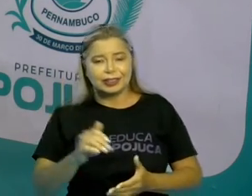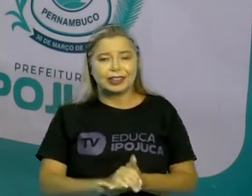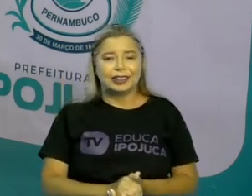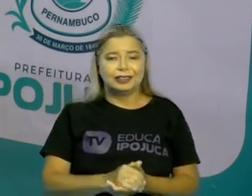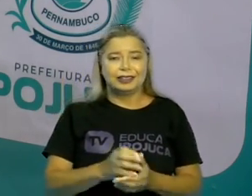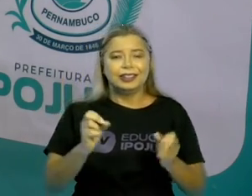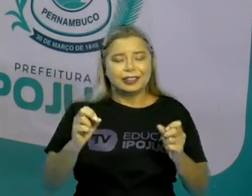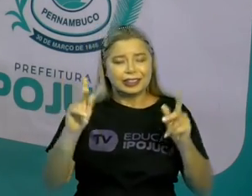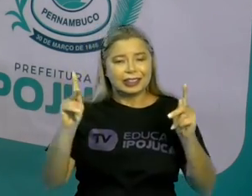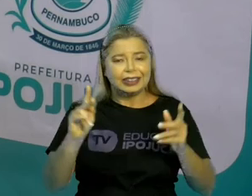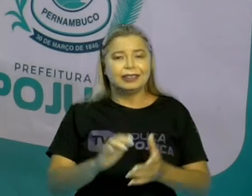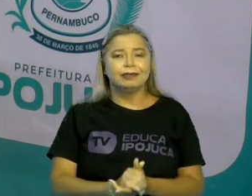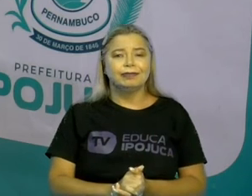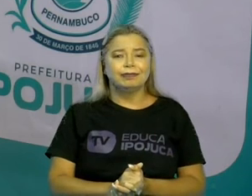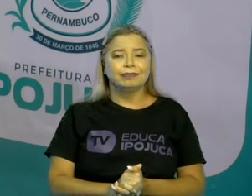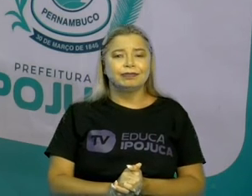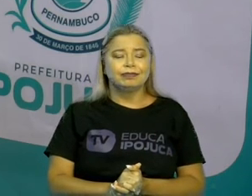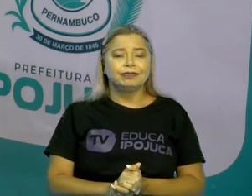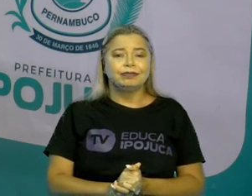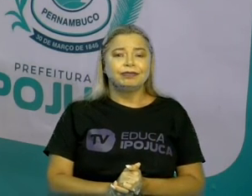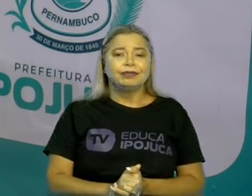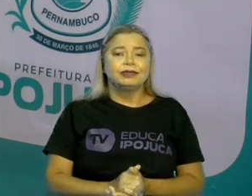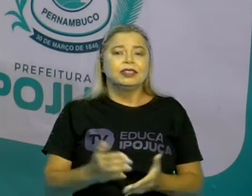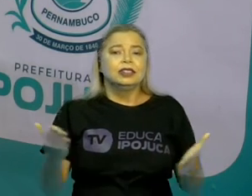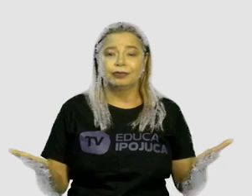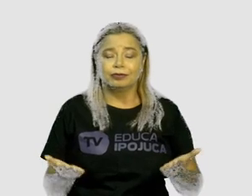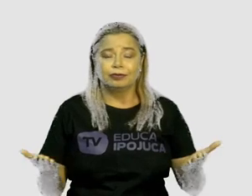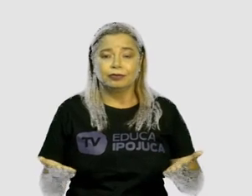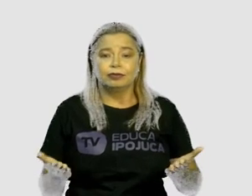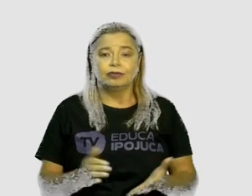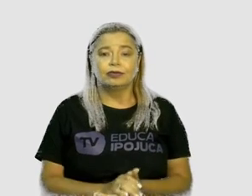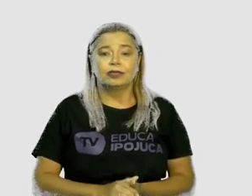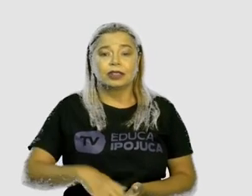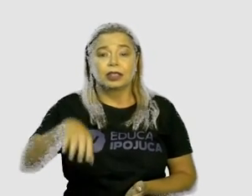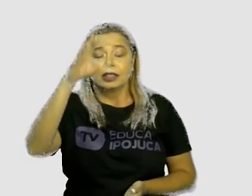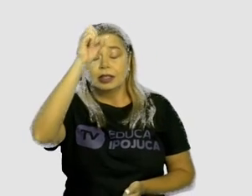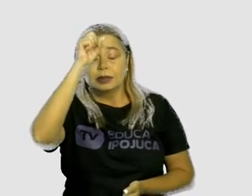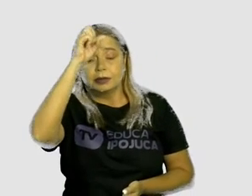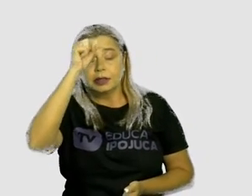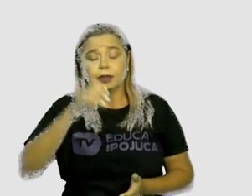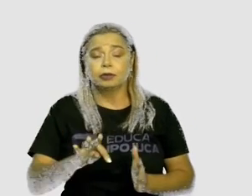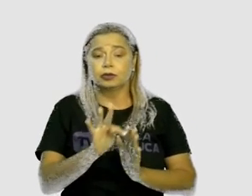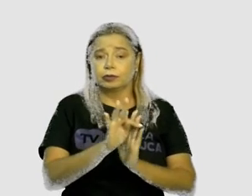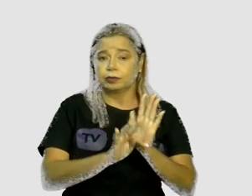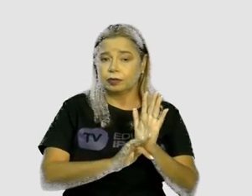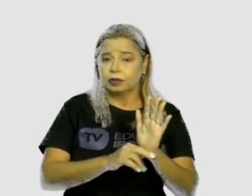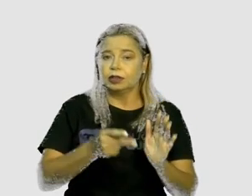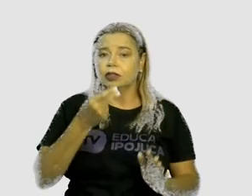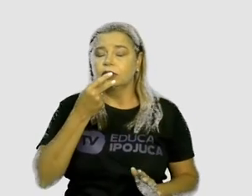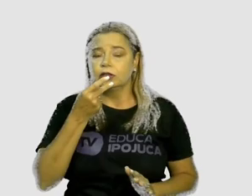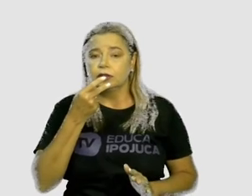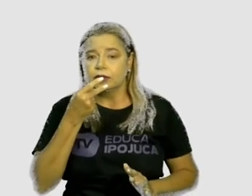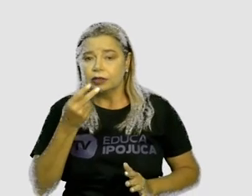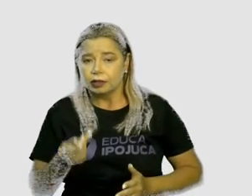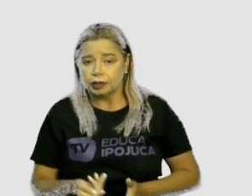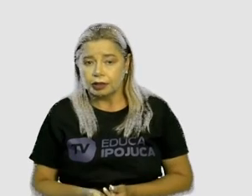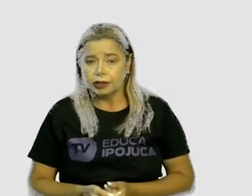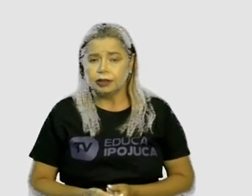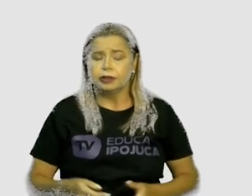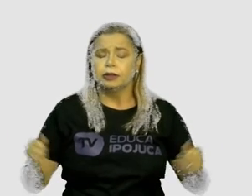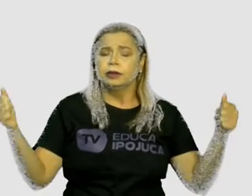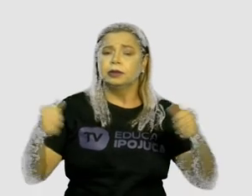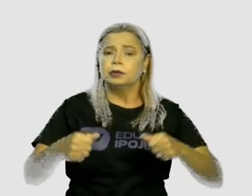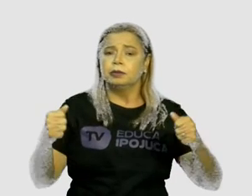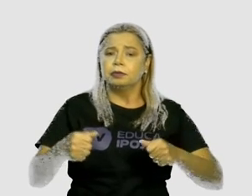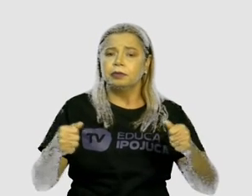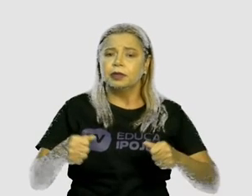debate. Ok? Aqui, na aula de hoje, nós aprendemos que o texto narrativo para fazer sentido precisa de uma sequência